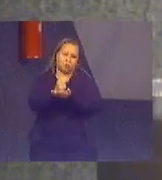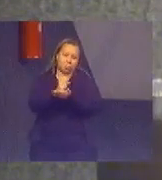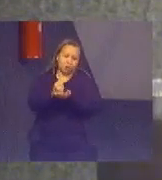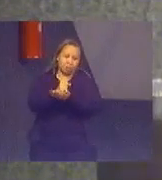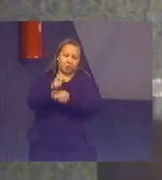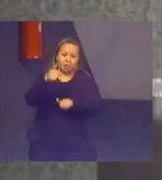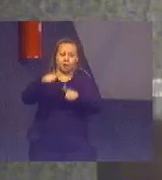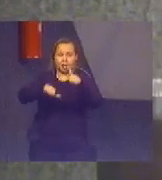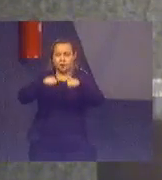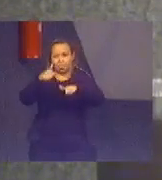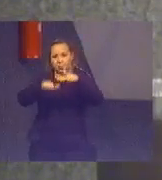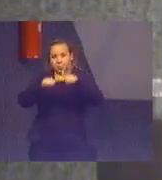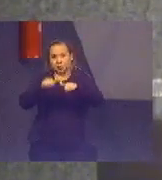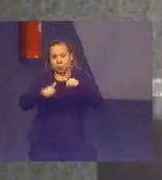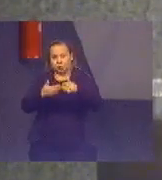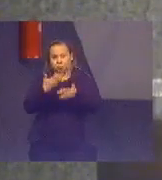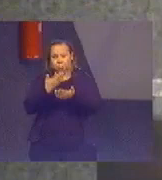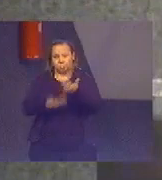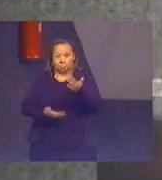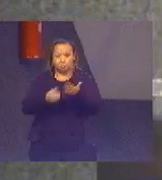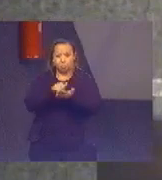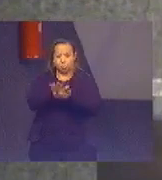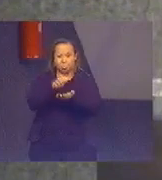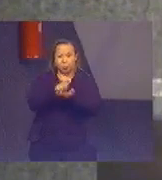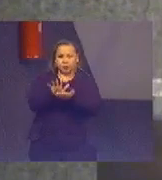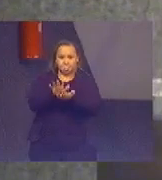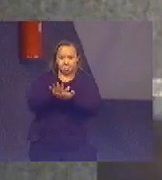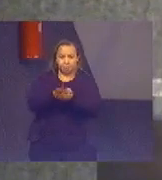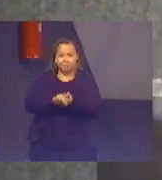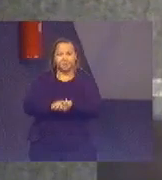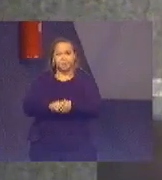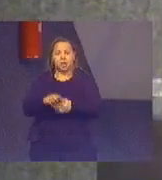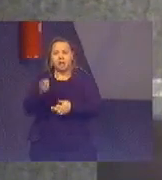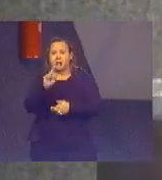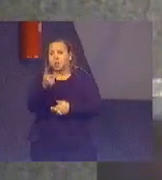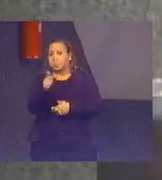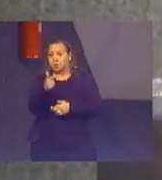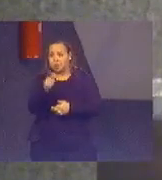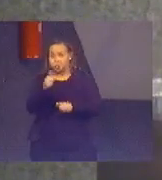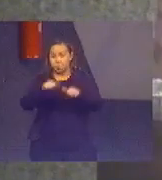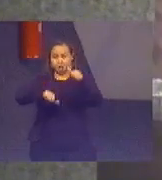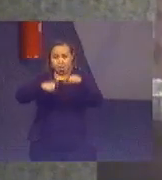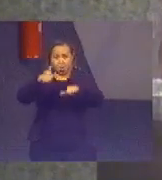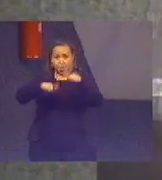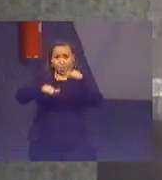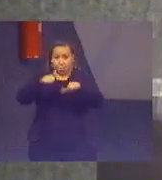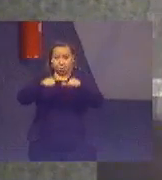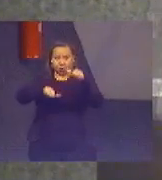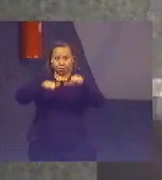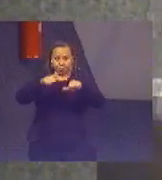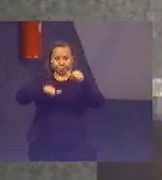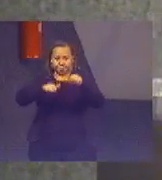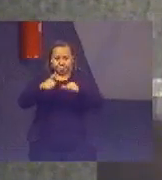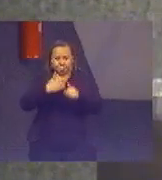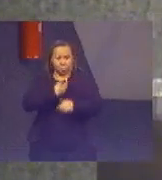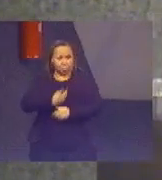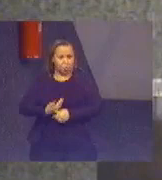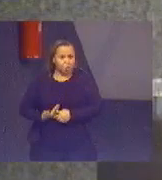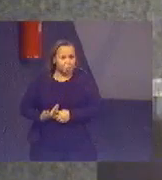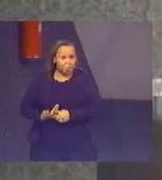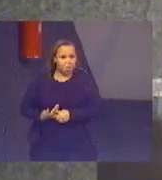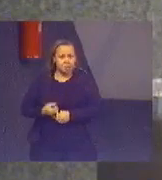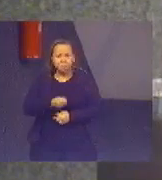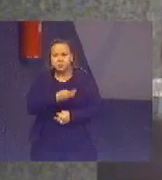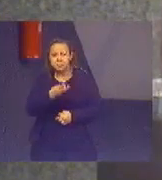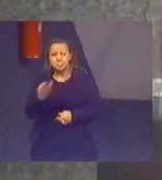avaliação de desonerações. Ou seja, não havia uma avaliação do governo quantas